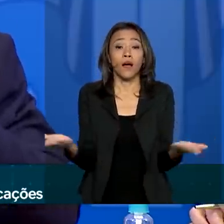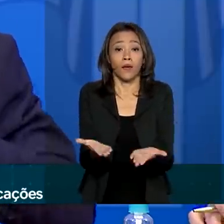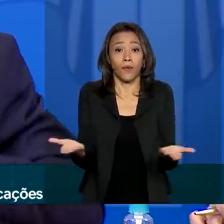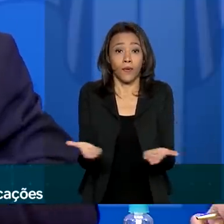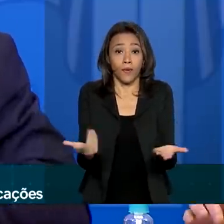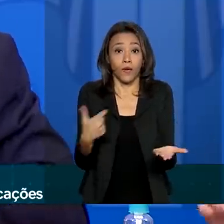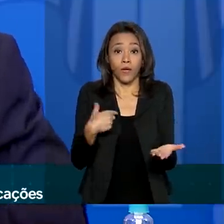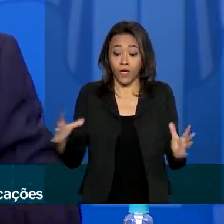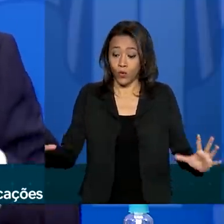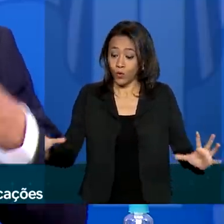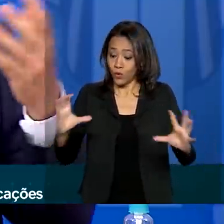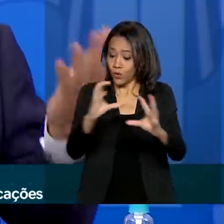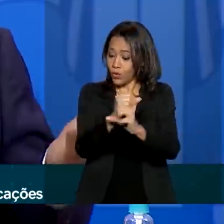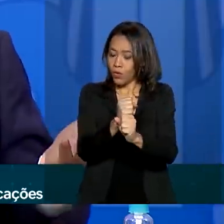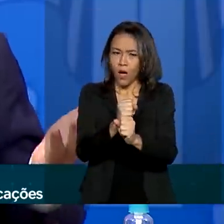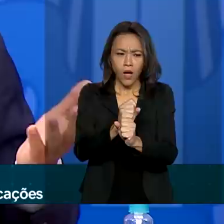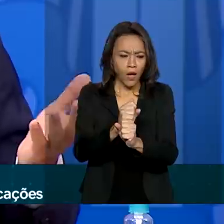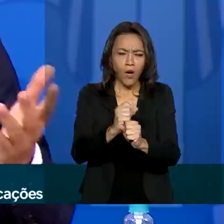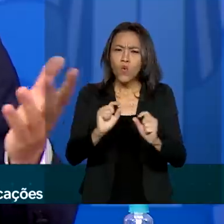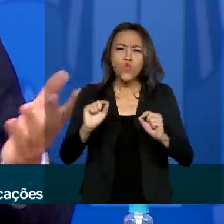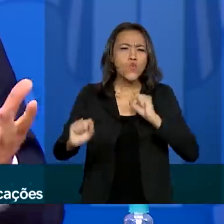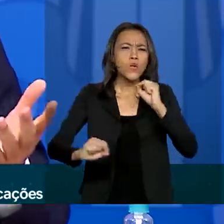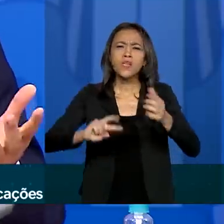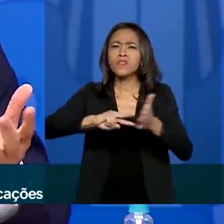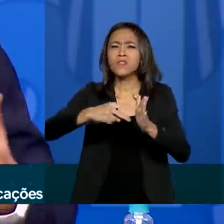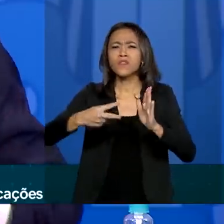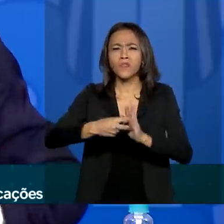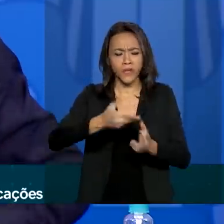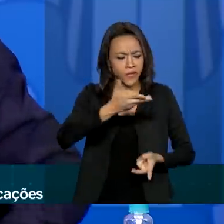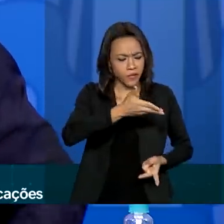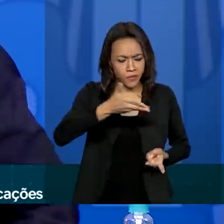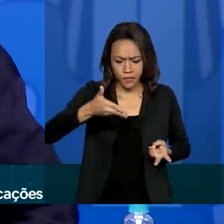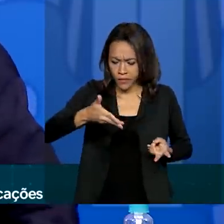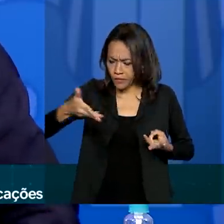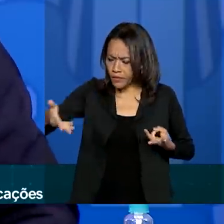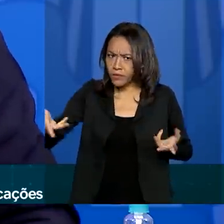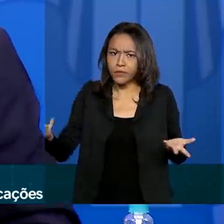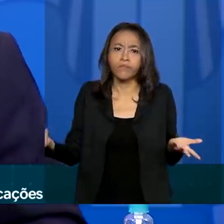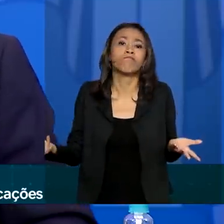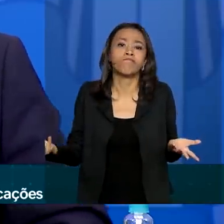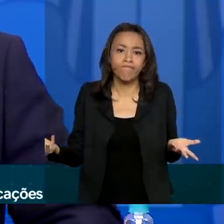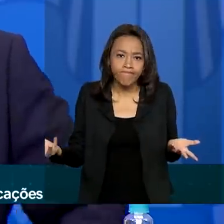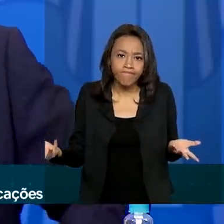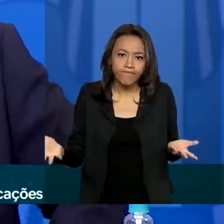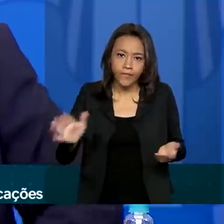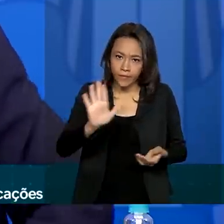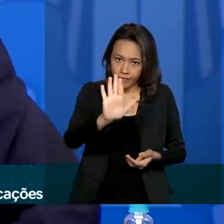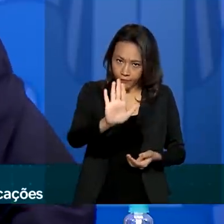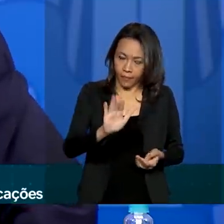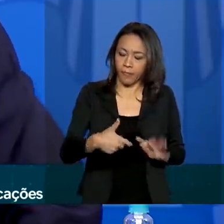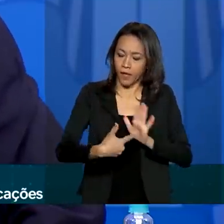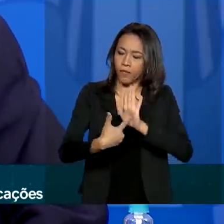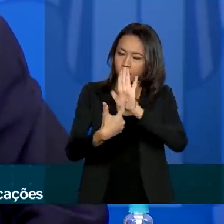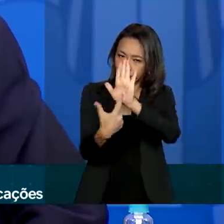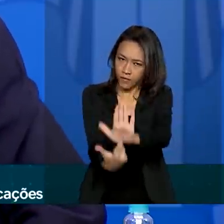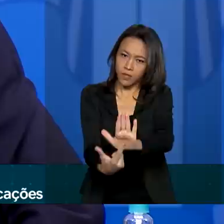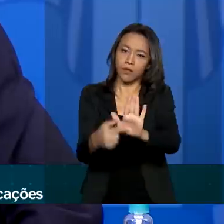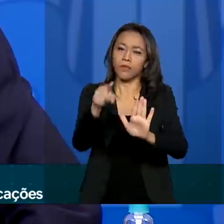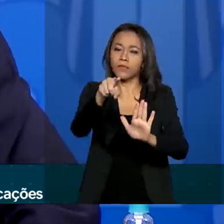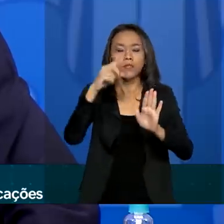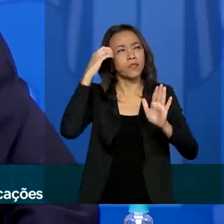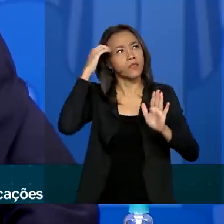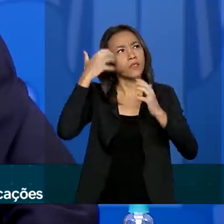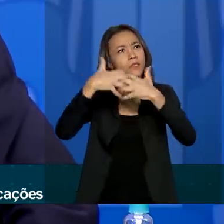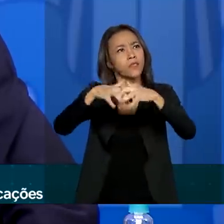essas coisas para falar assim, o que significa tudo isso no final das contas? vamos colocar a seguinte visão para a gente imaginar